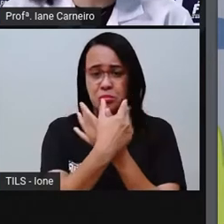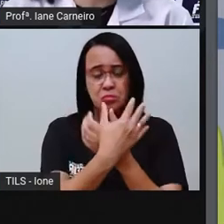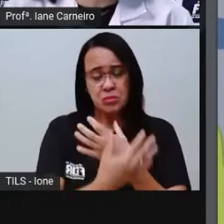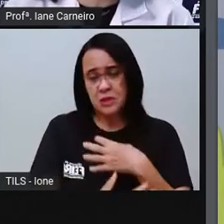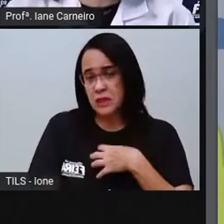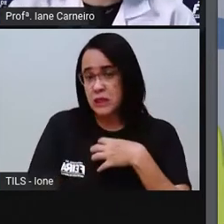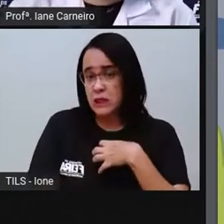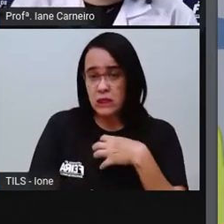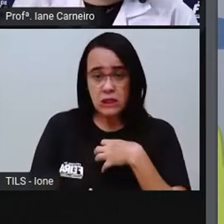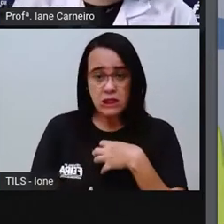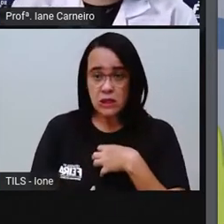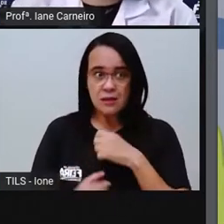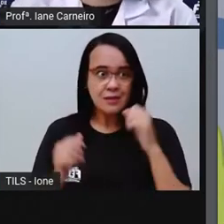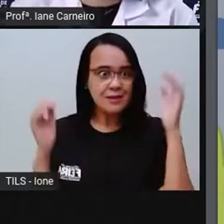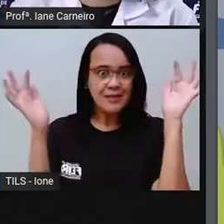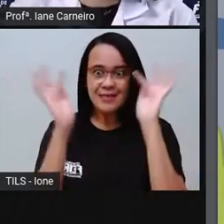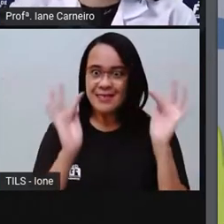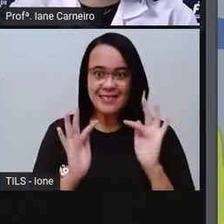alegria.